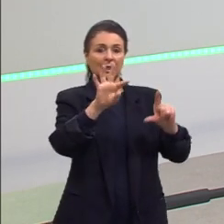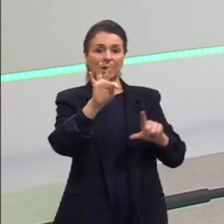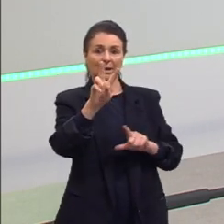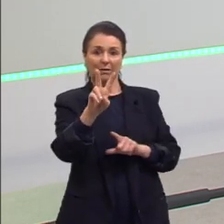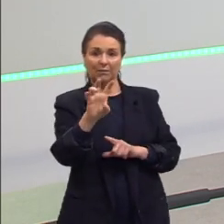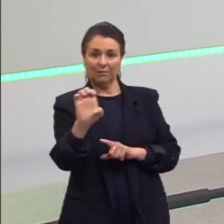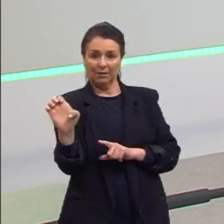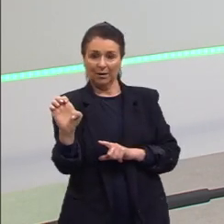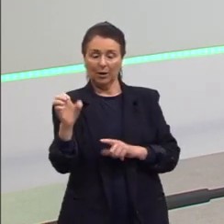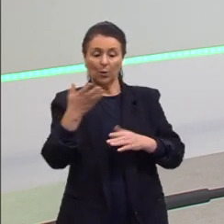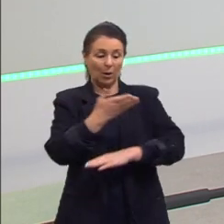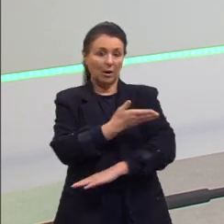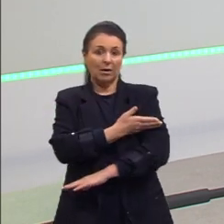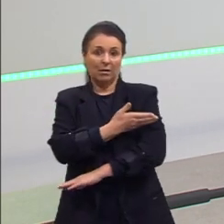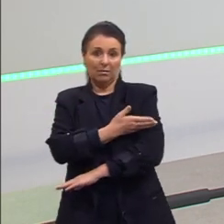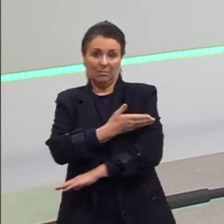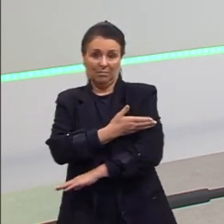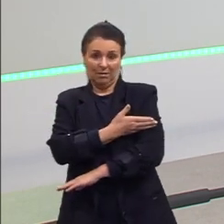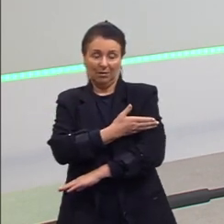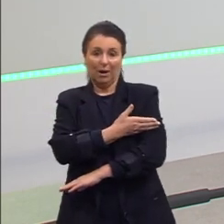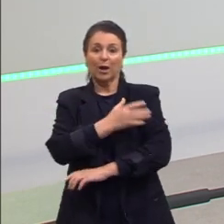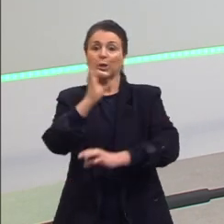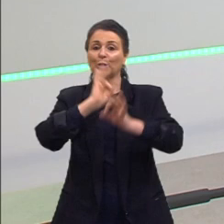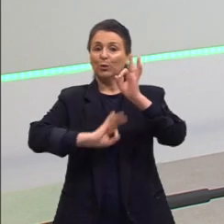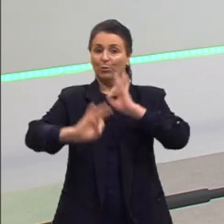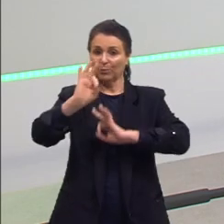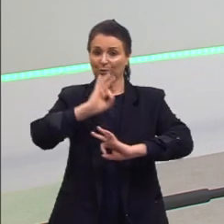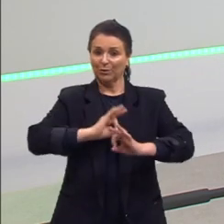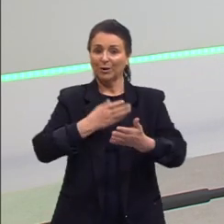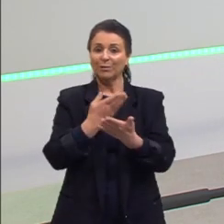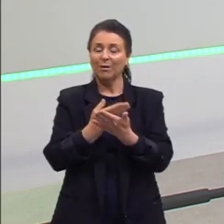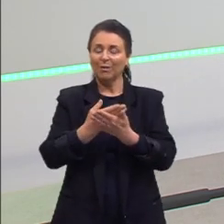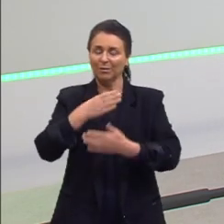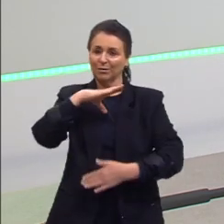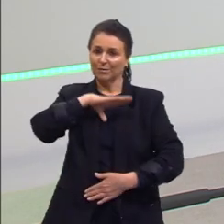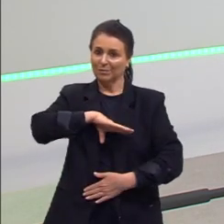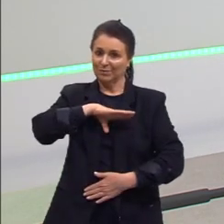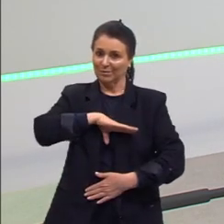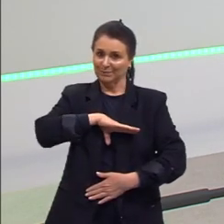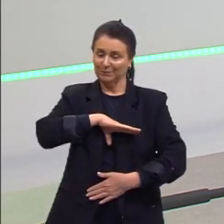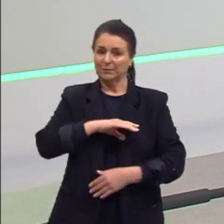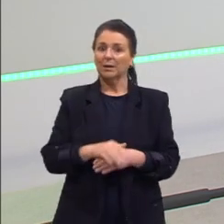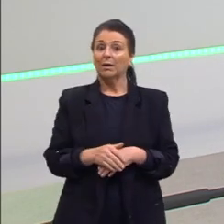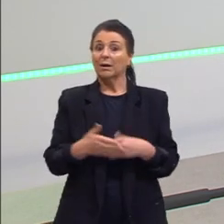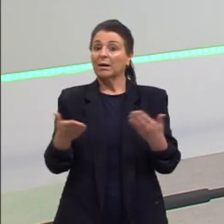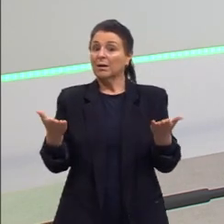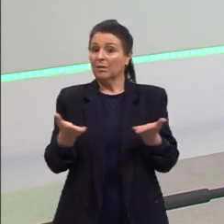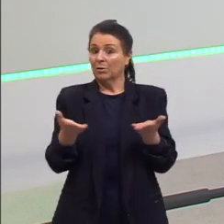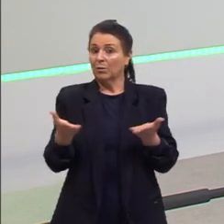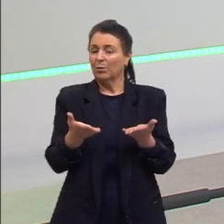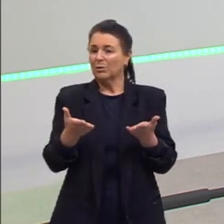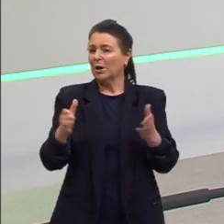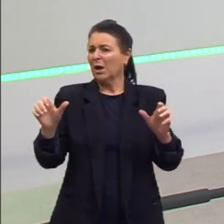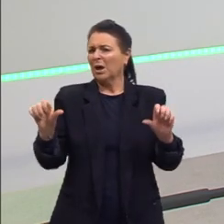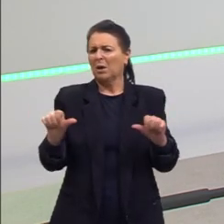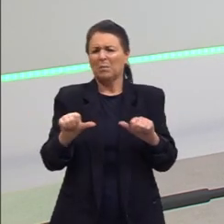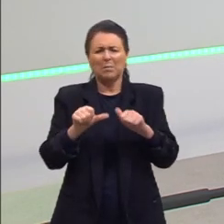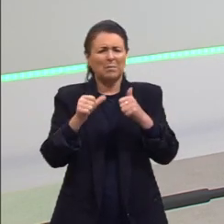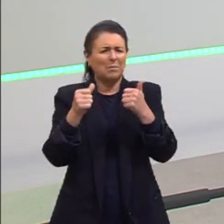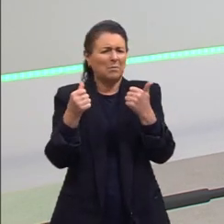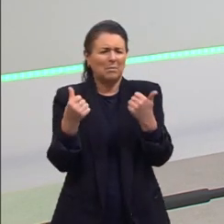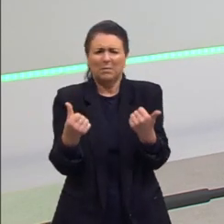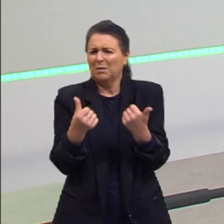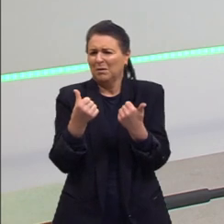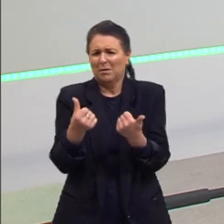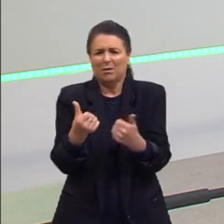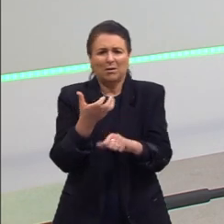camiseta do projeto para nossa aula de língua portuguesa, que, digamos de passagem, é o melhor componente curricular que